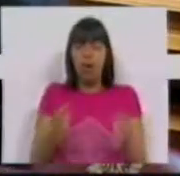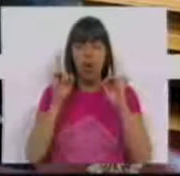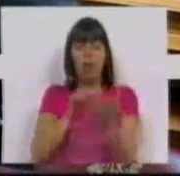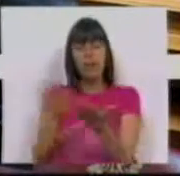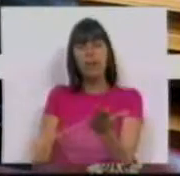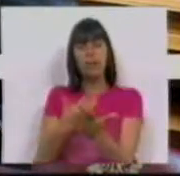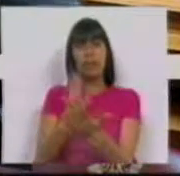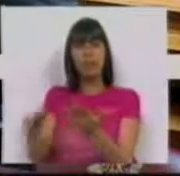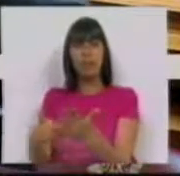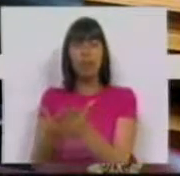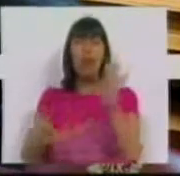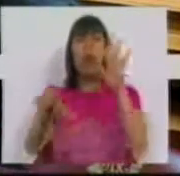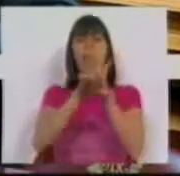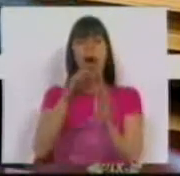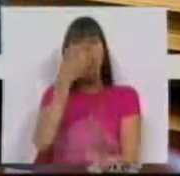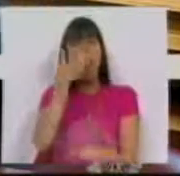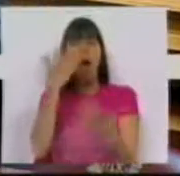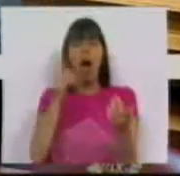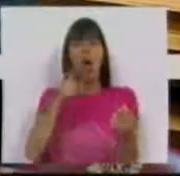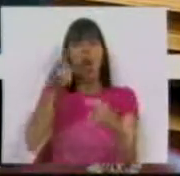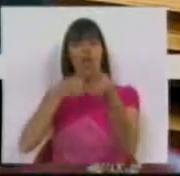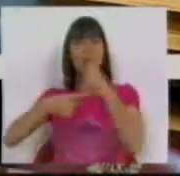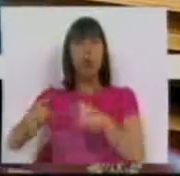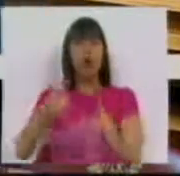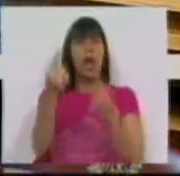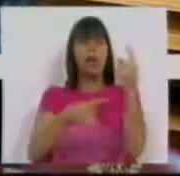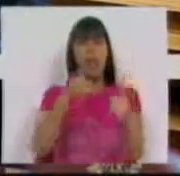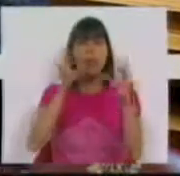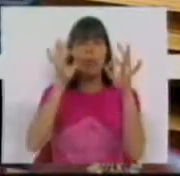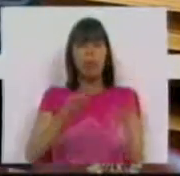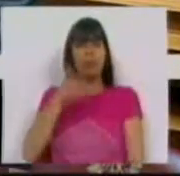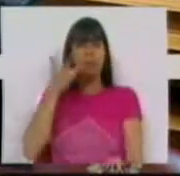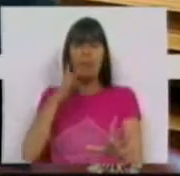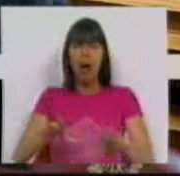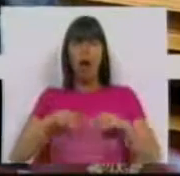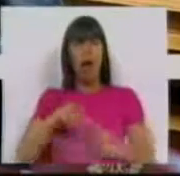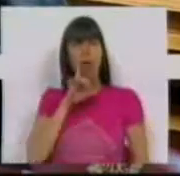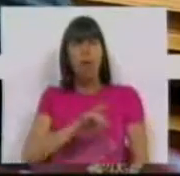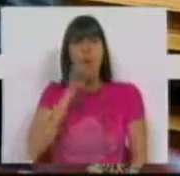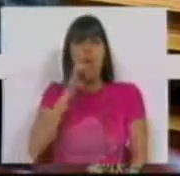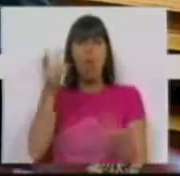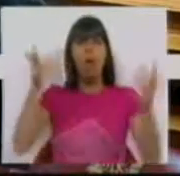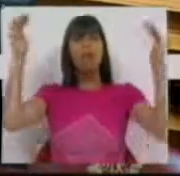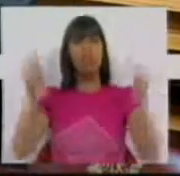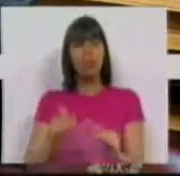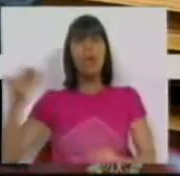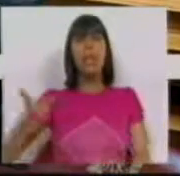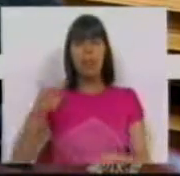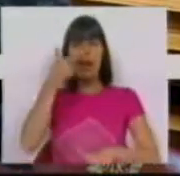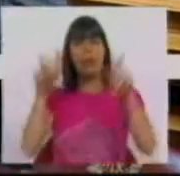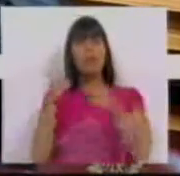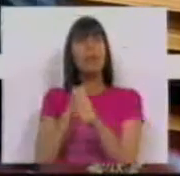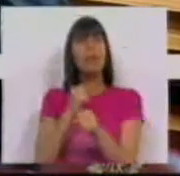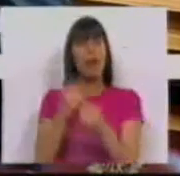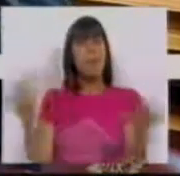apresentando esta proposta de lei como por troca de algo absolutamente inaceitável, que é reduzir os direitos dos